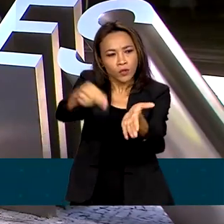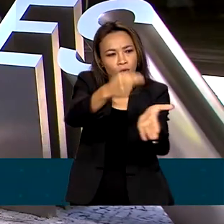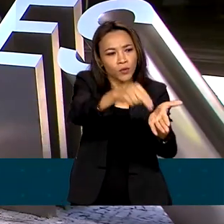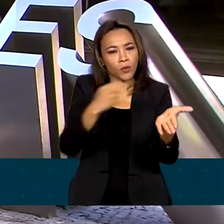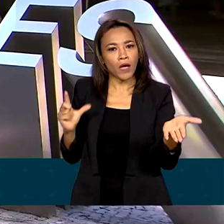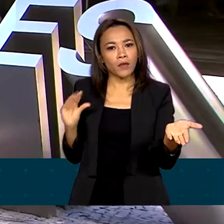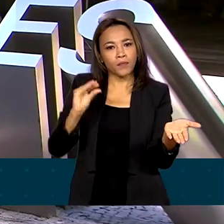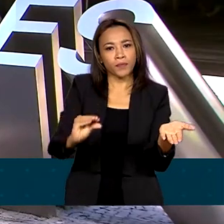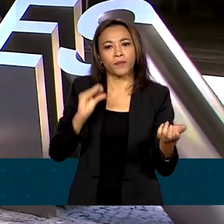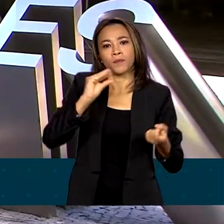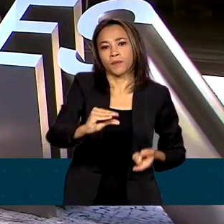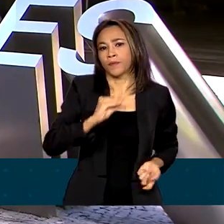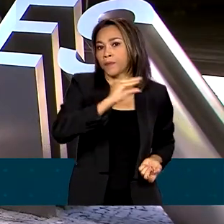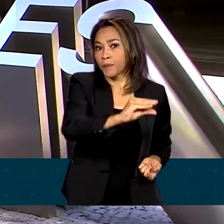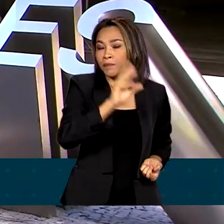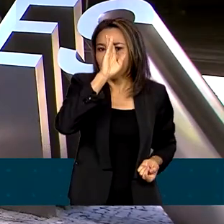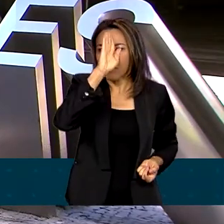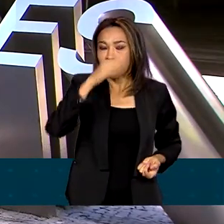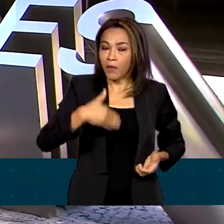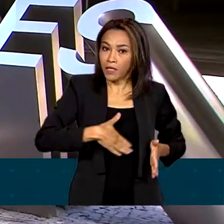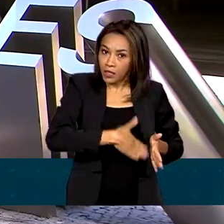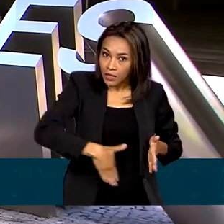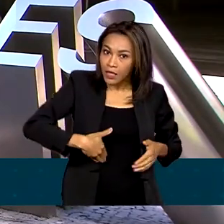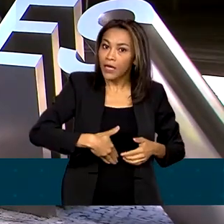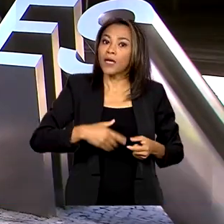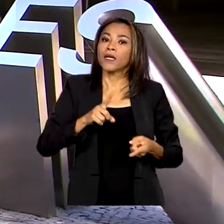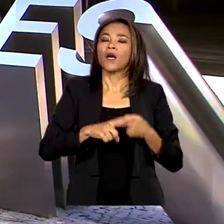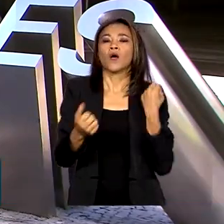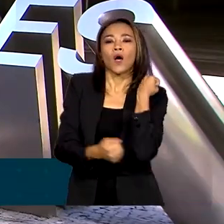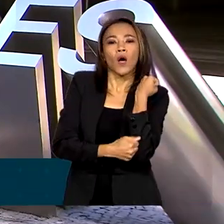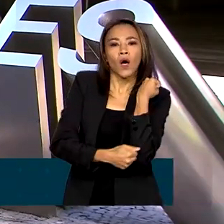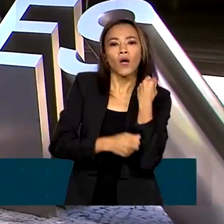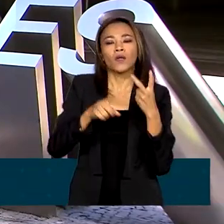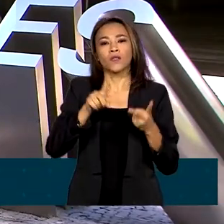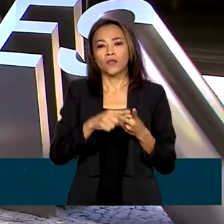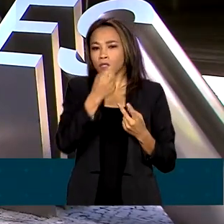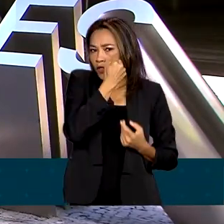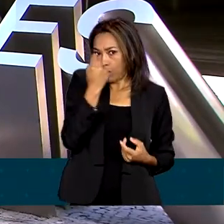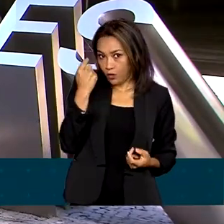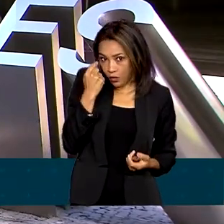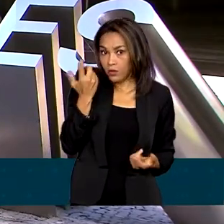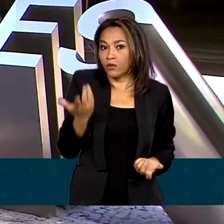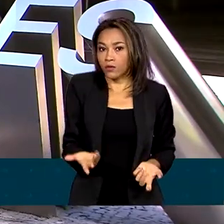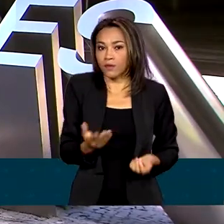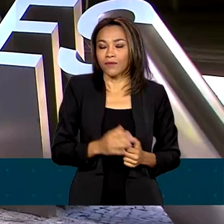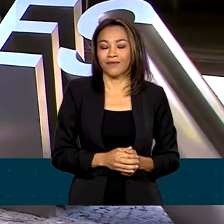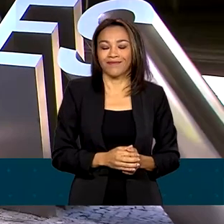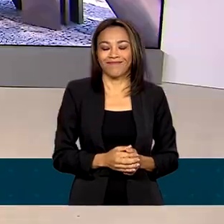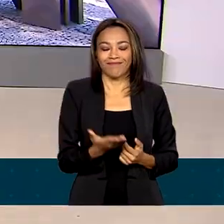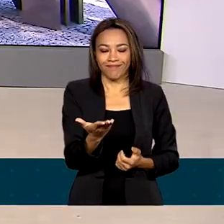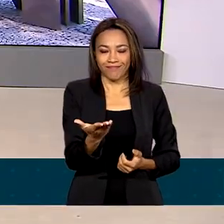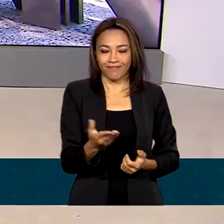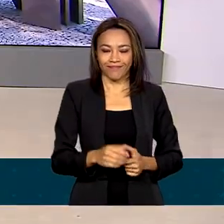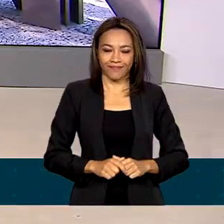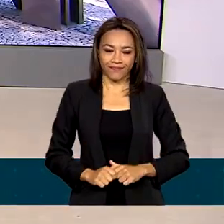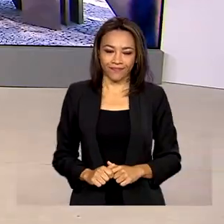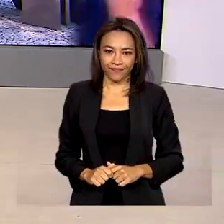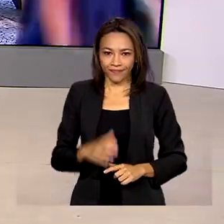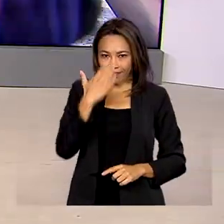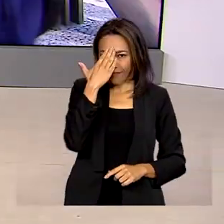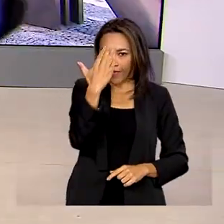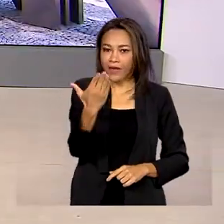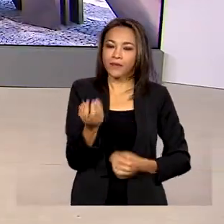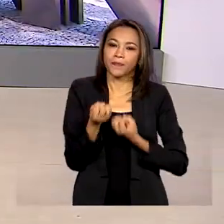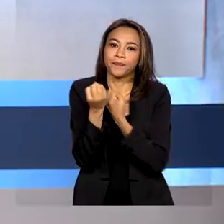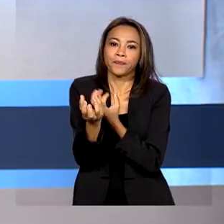principalmente cirurgias abdominais, ortopédicas e oftalmológicas. Natália, volto com você. Obrigada, Cláudia,